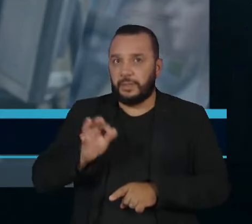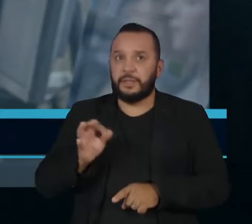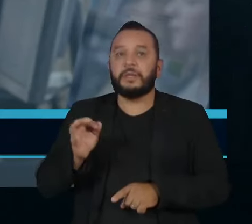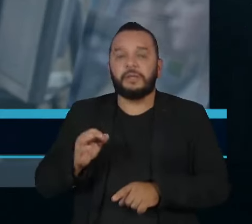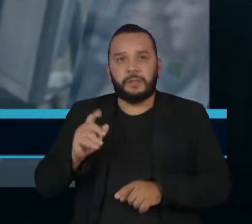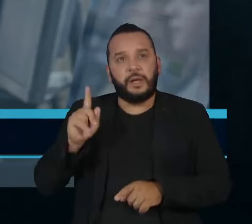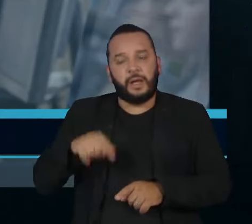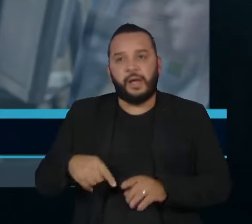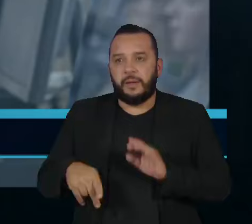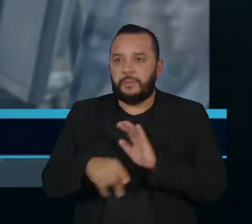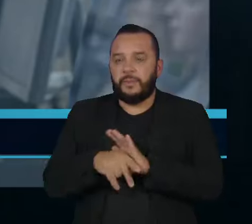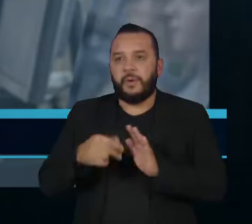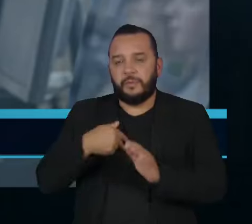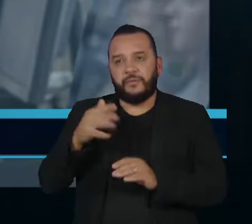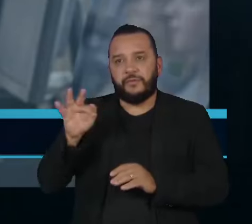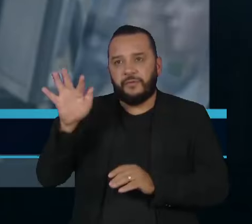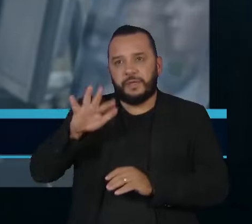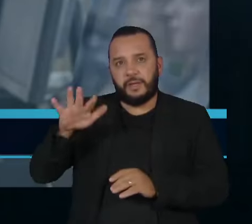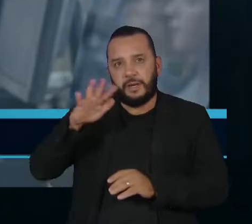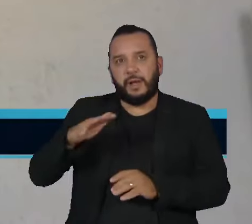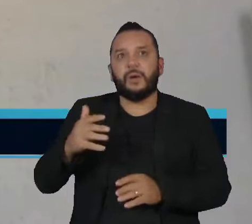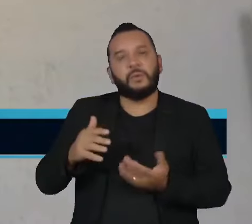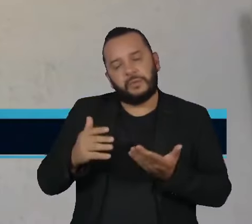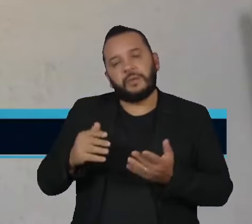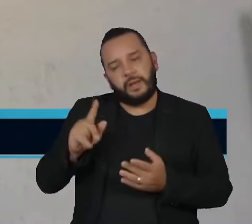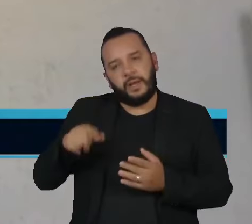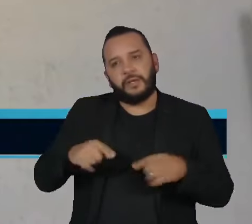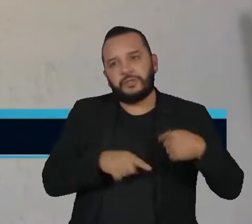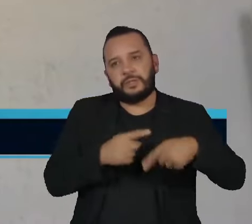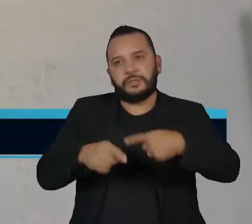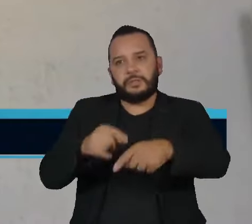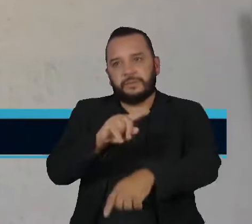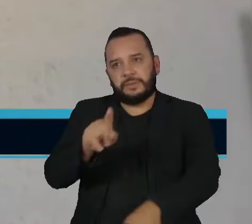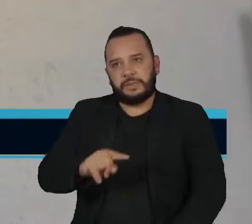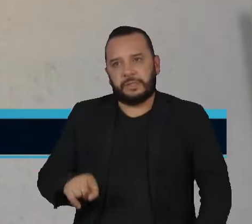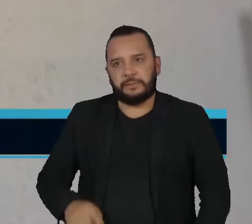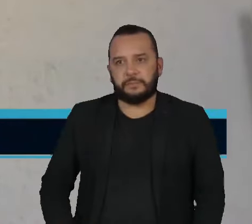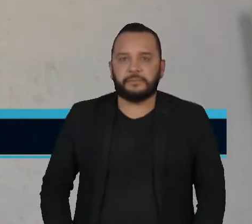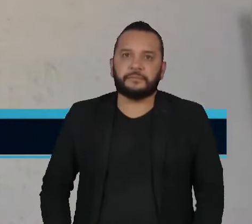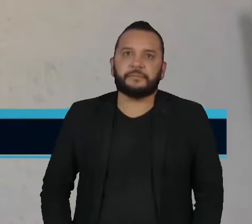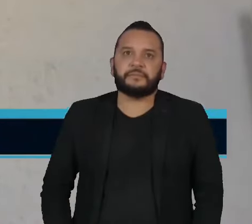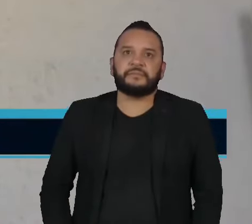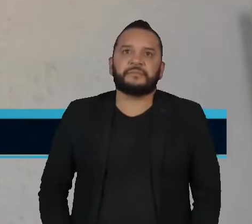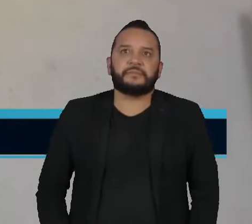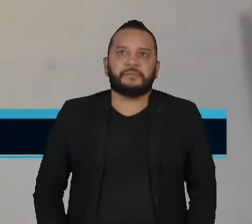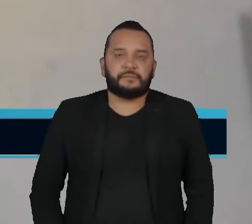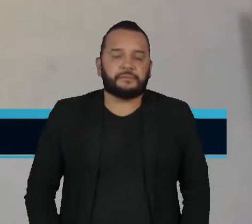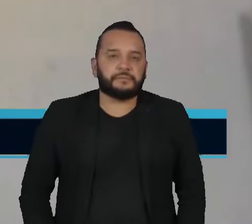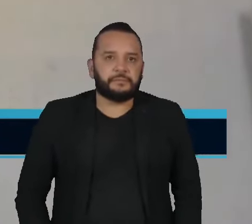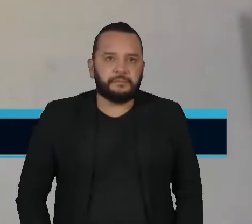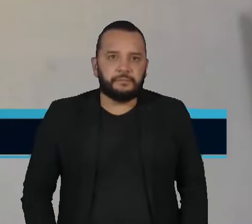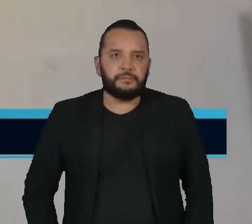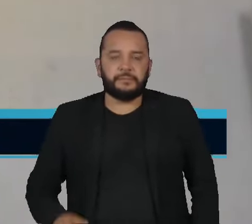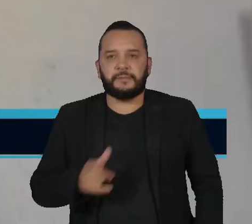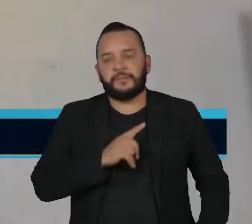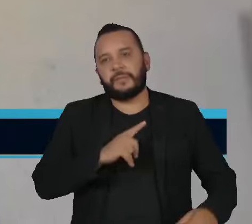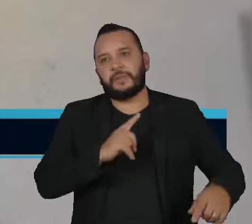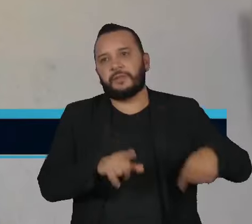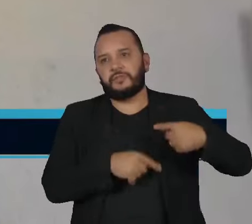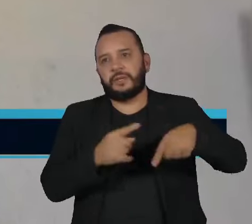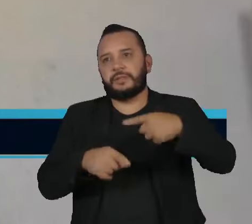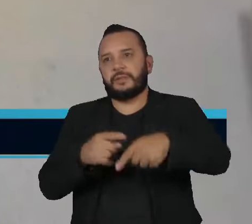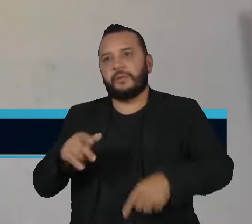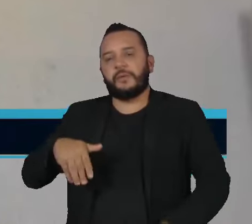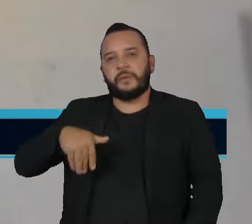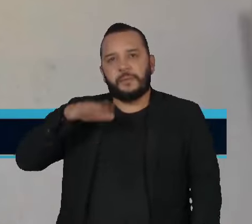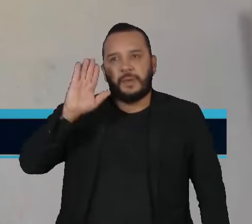servidores do nível federal está nessa faixa etária. Por um lado, nós temos a geração mais experiente,